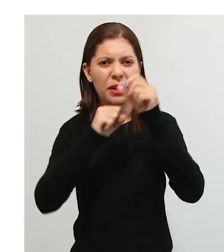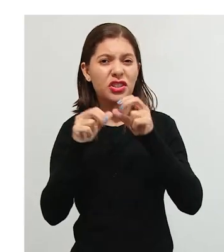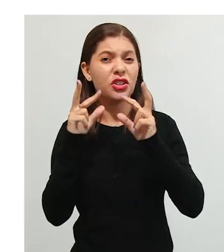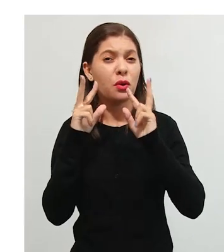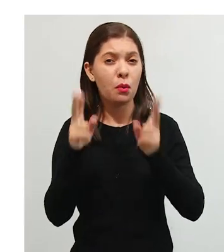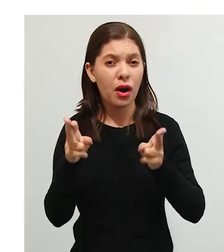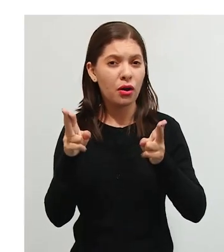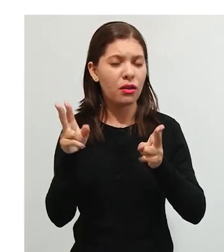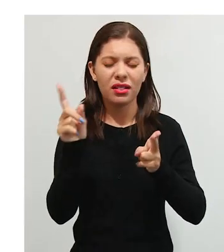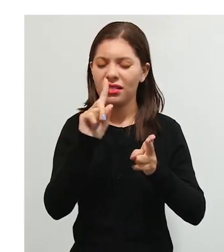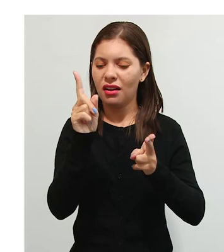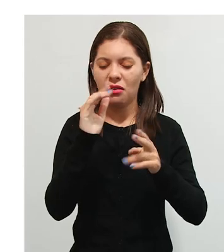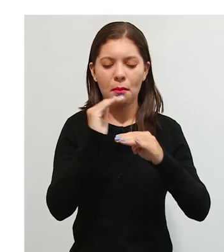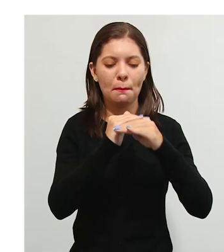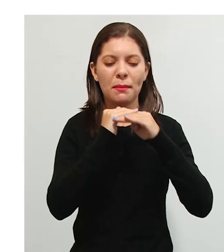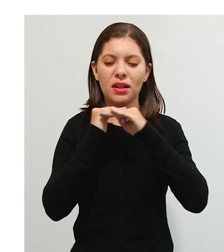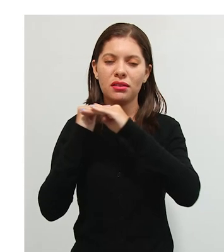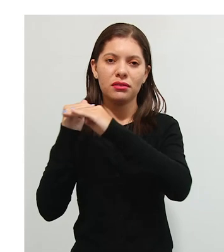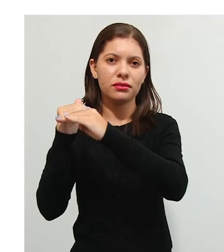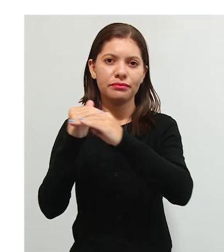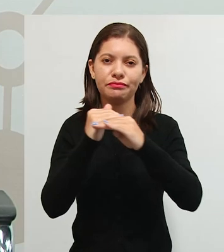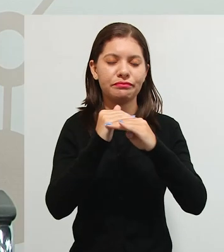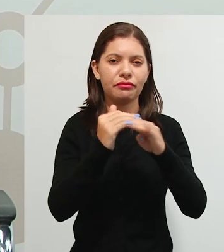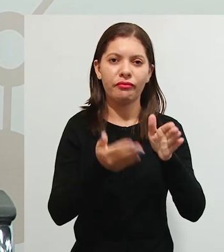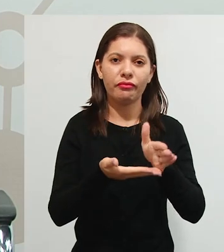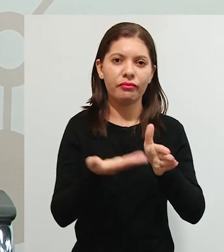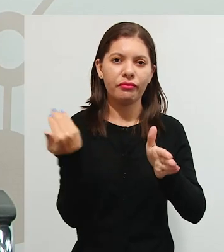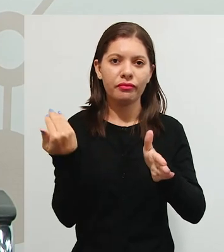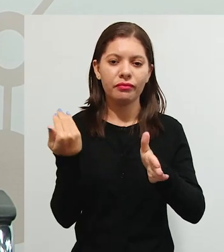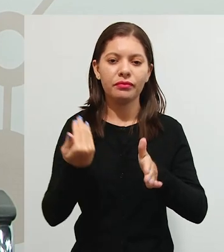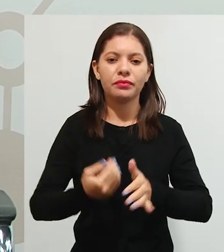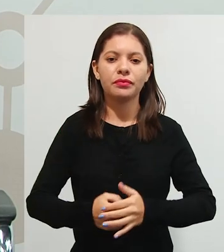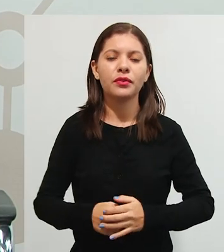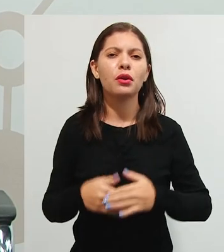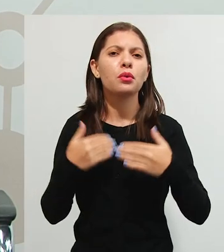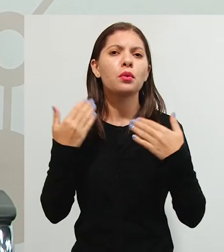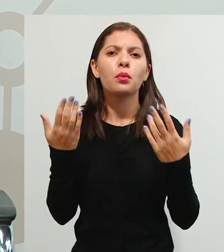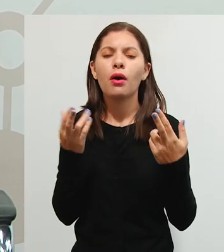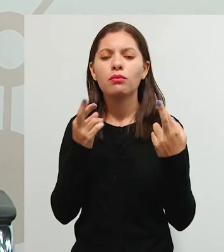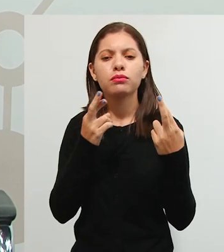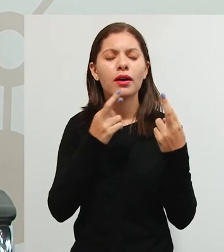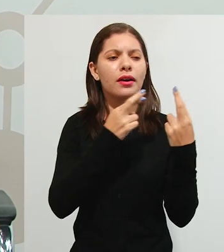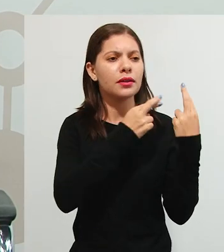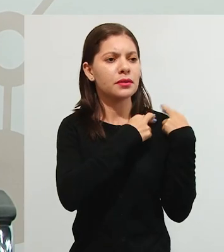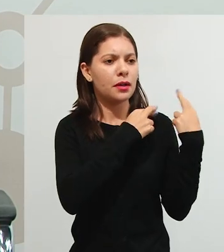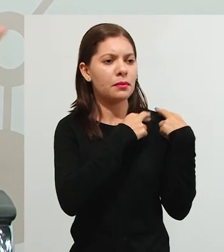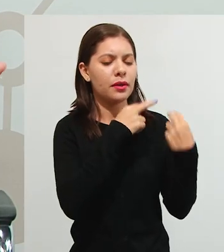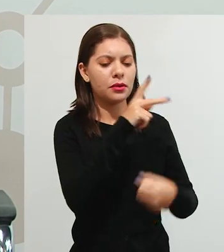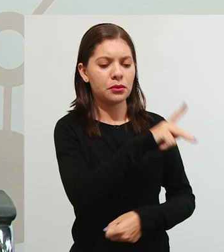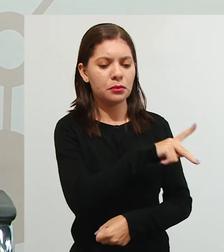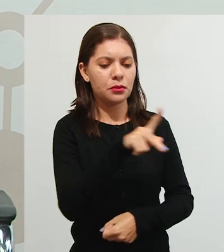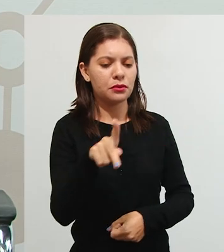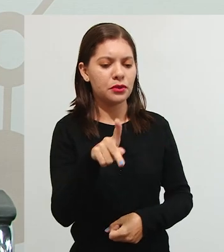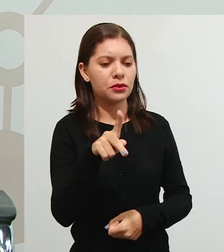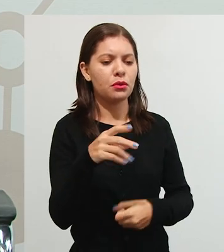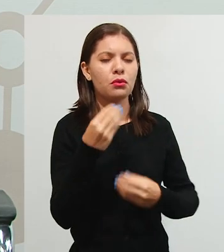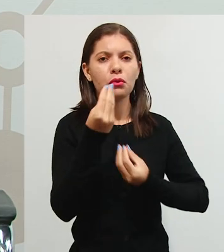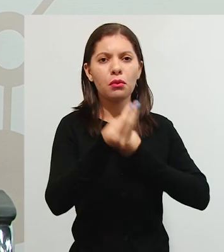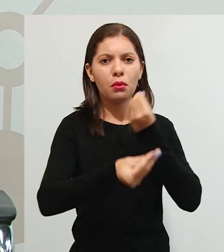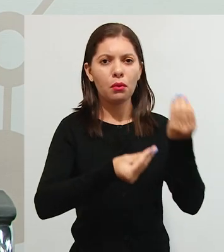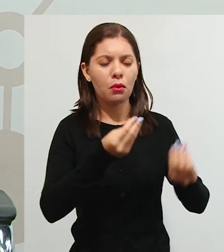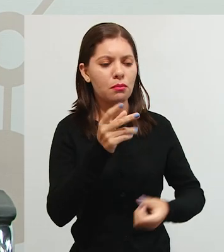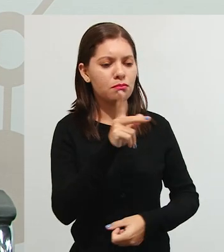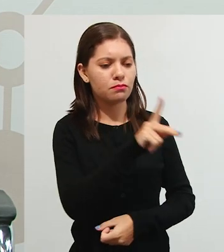Nessa concepção, qual que é o papel do professor nessa concepção? Como que o professor é visto nessa concepção?